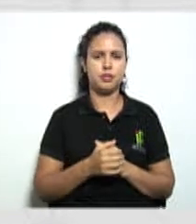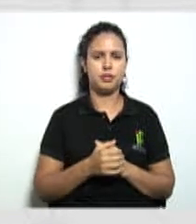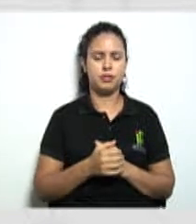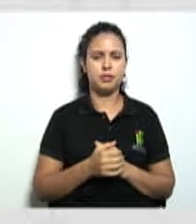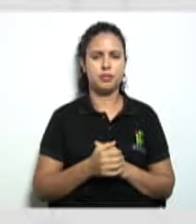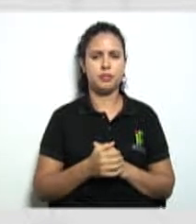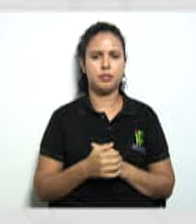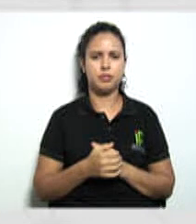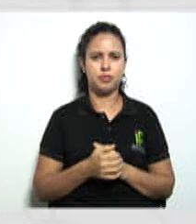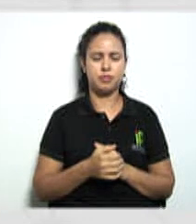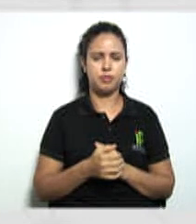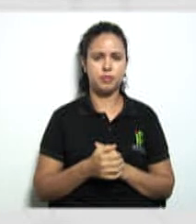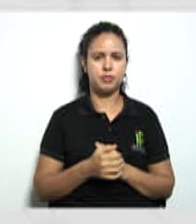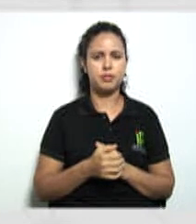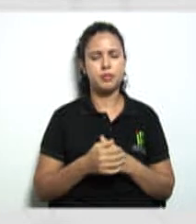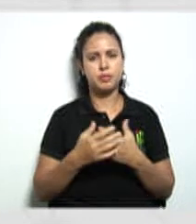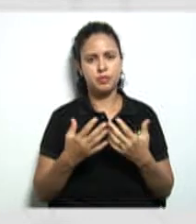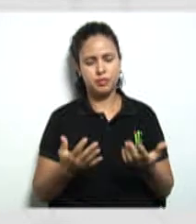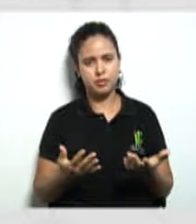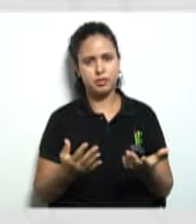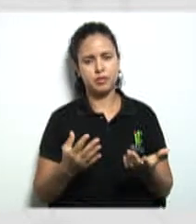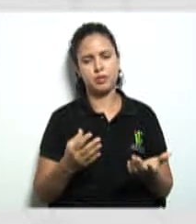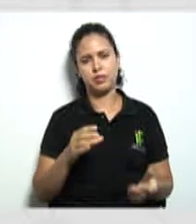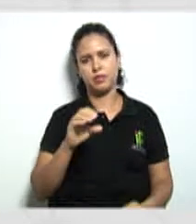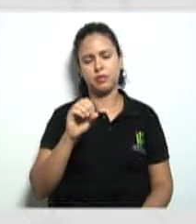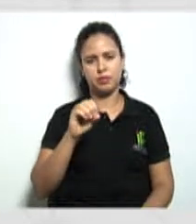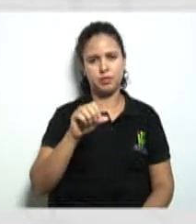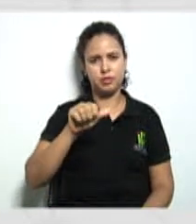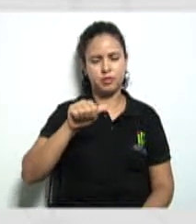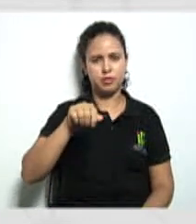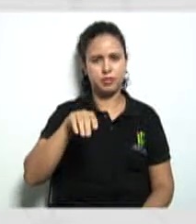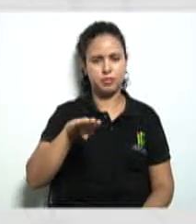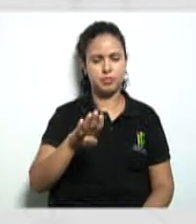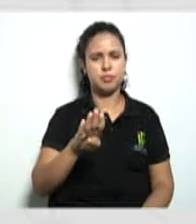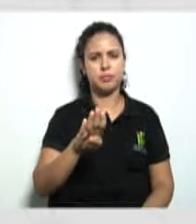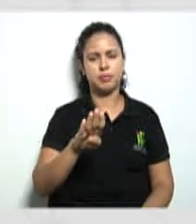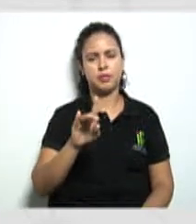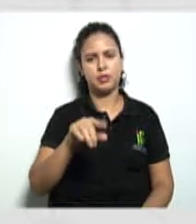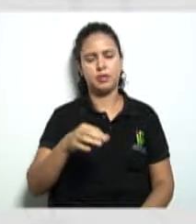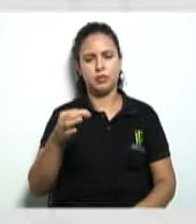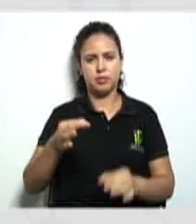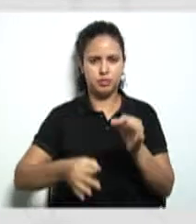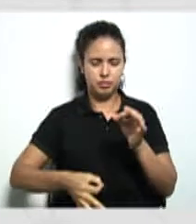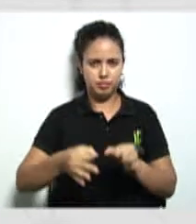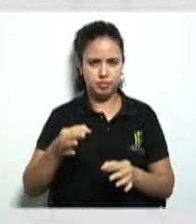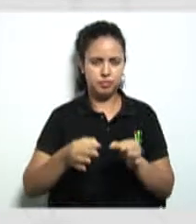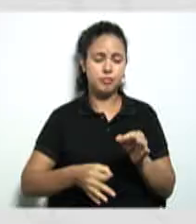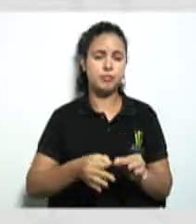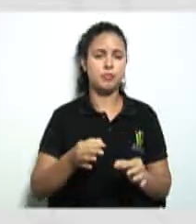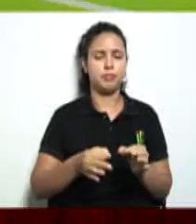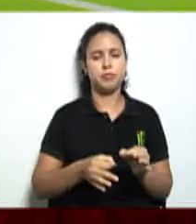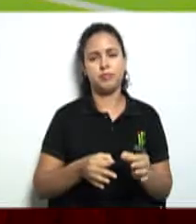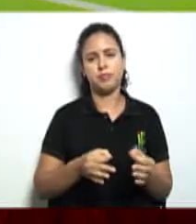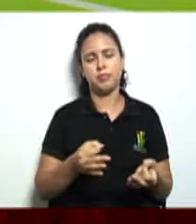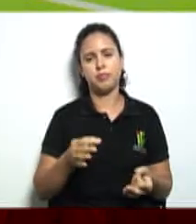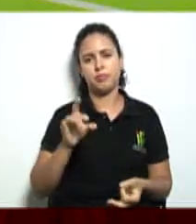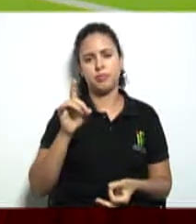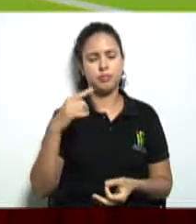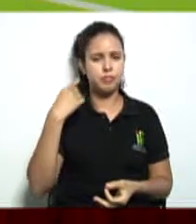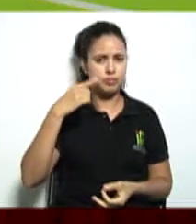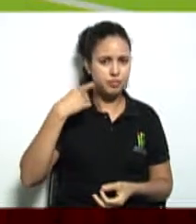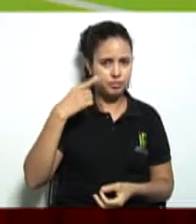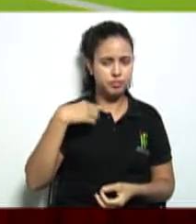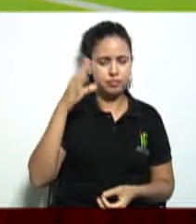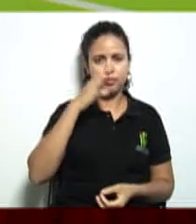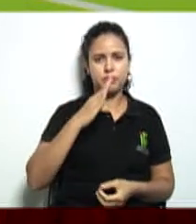é registrado porque como o nosso é da UAB não é não é conselho o nosso é ordem dos advogados do Brasil também né que não deixa de ser